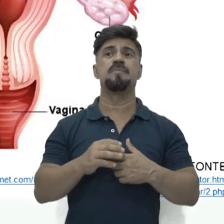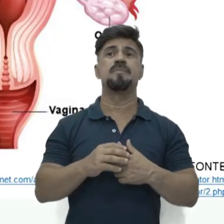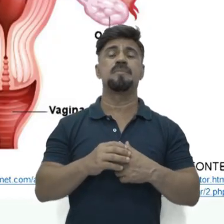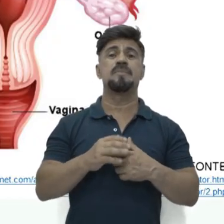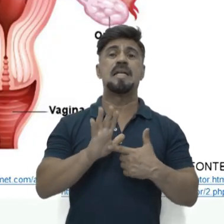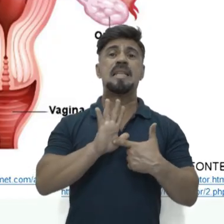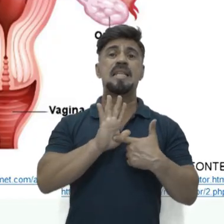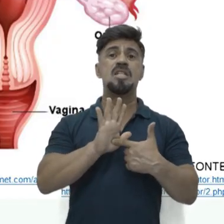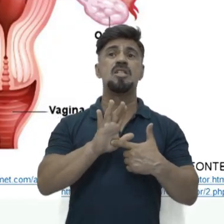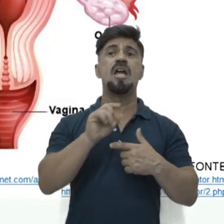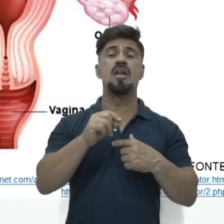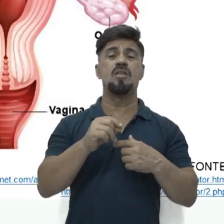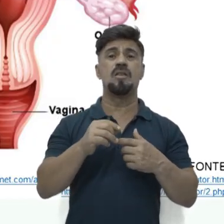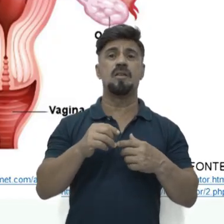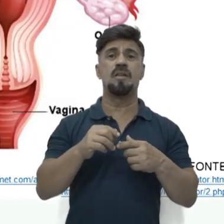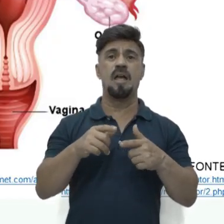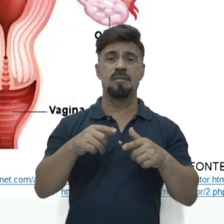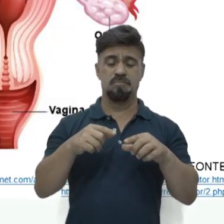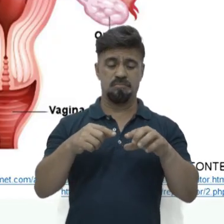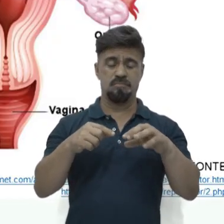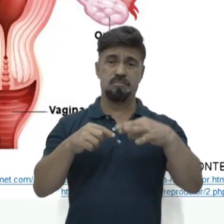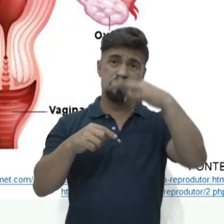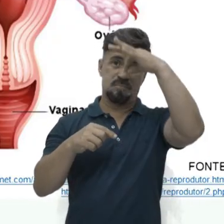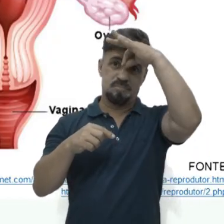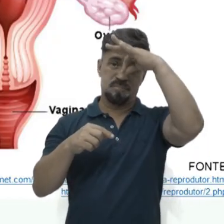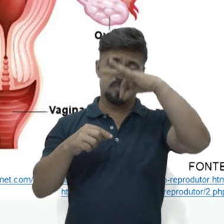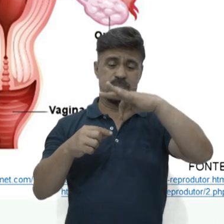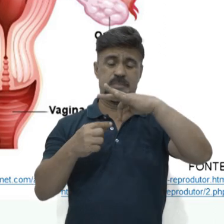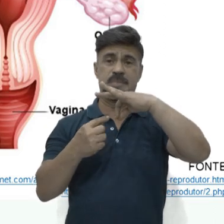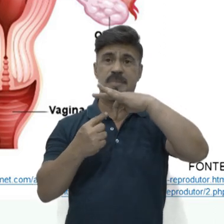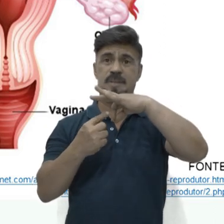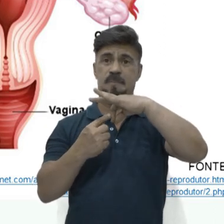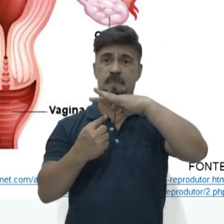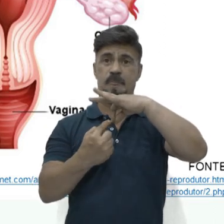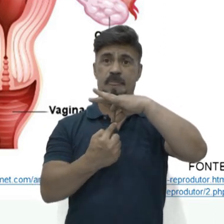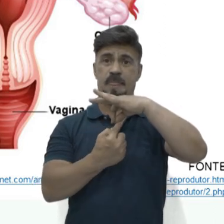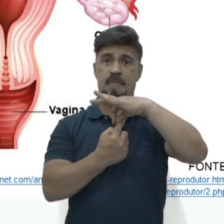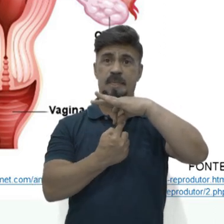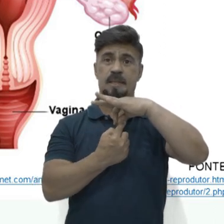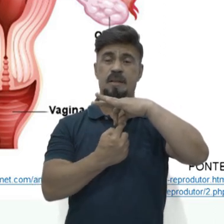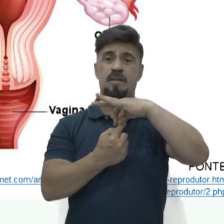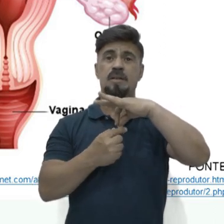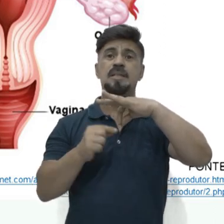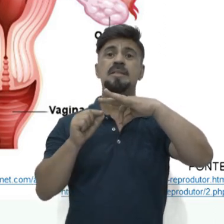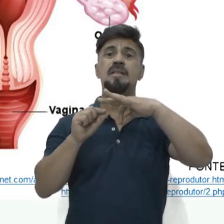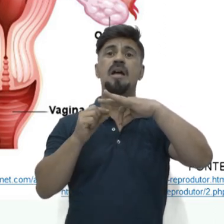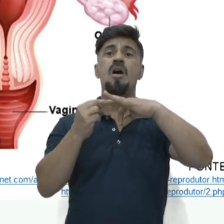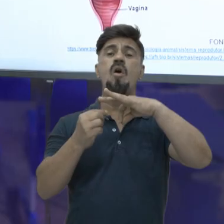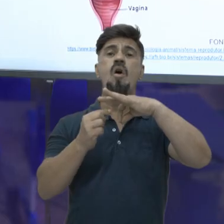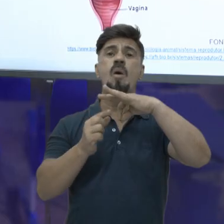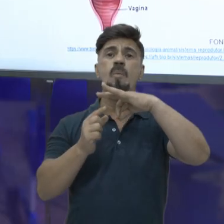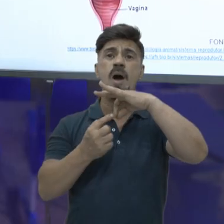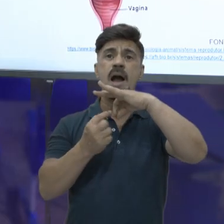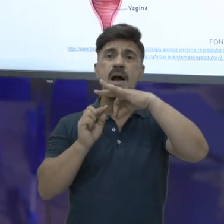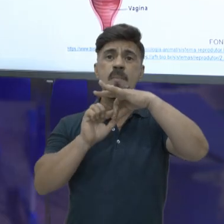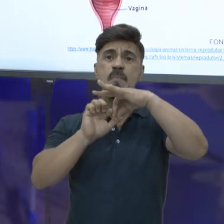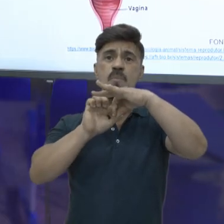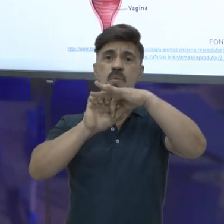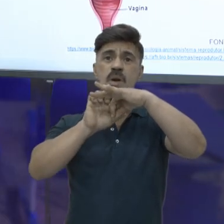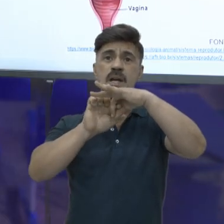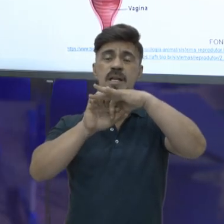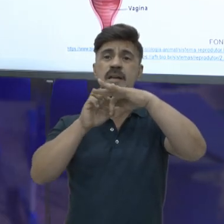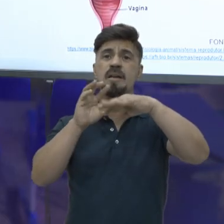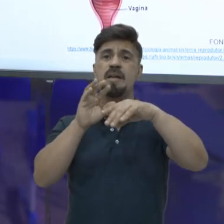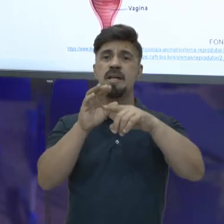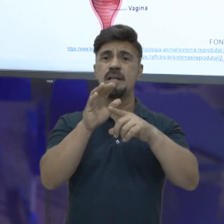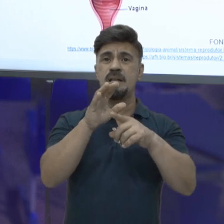Nessa região externa, a gente vai ter os pequenos, os grandes lábios, e a região do ósteo pra vagina, do buraquinho que a gente tem